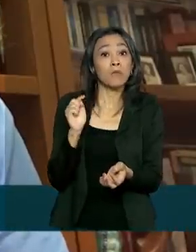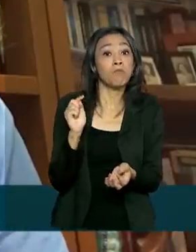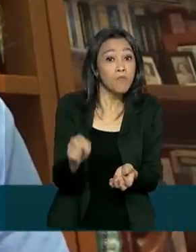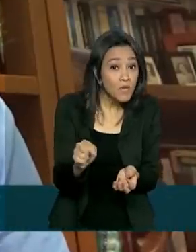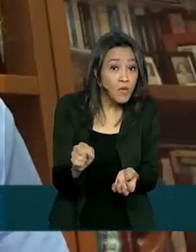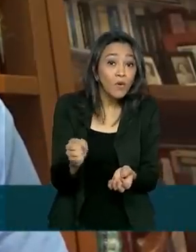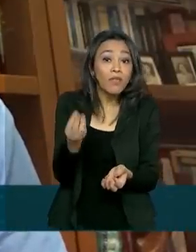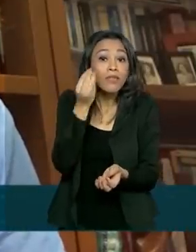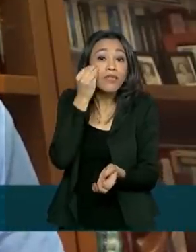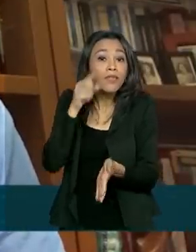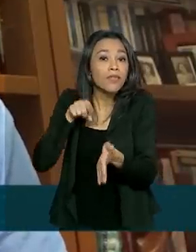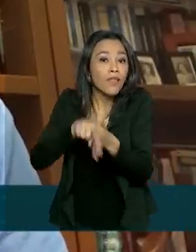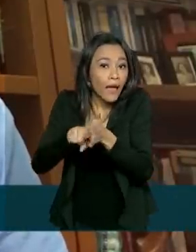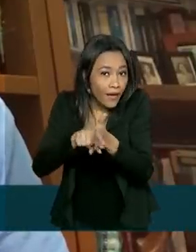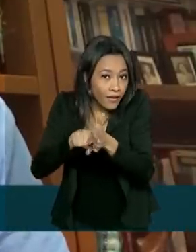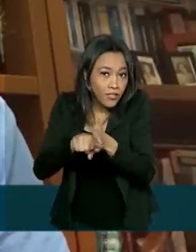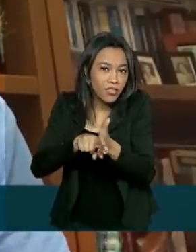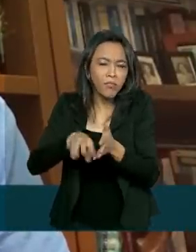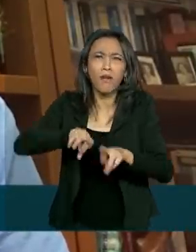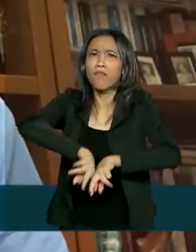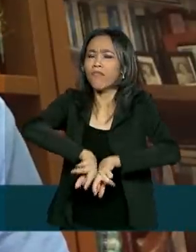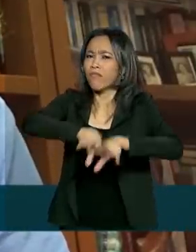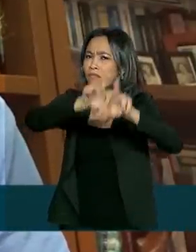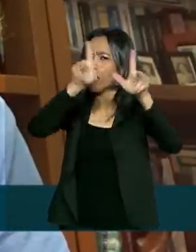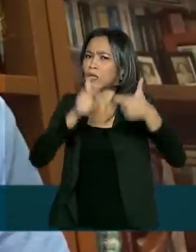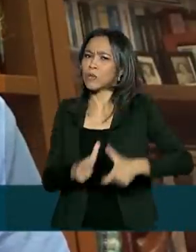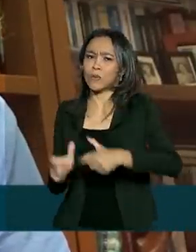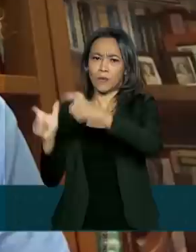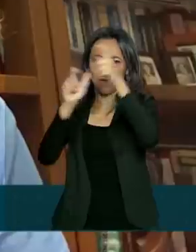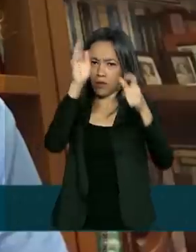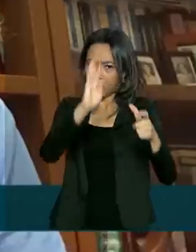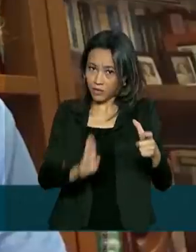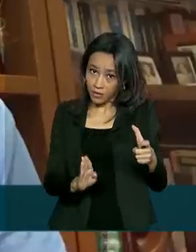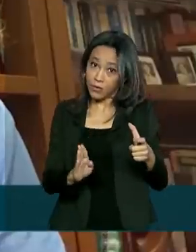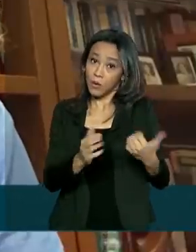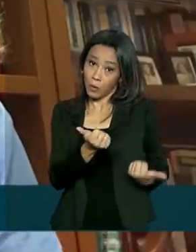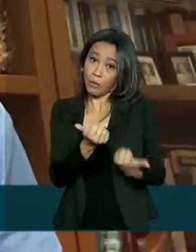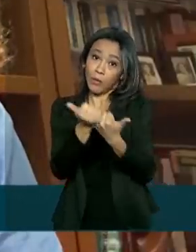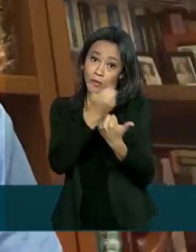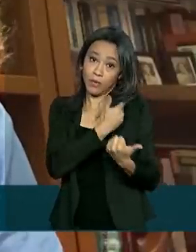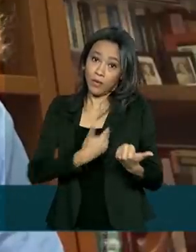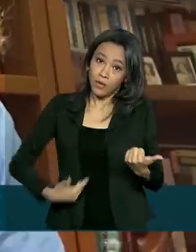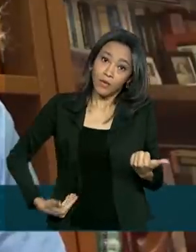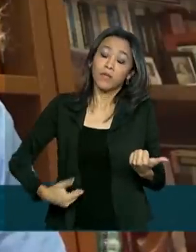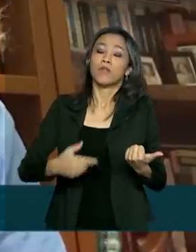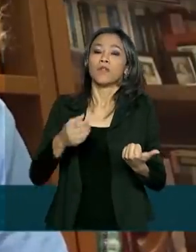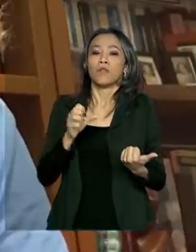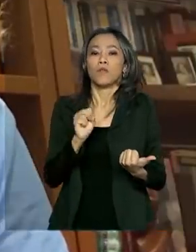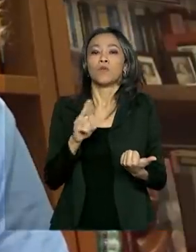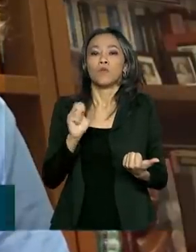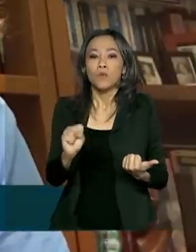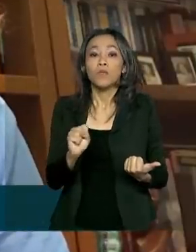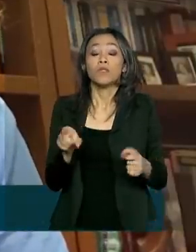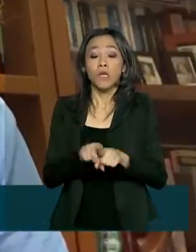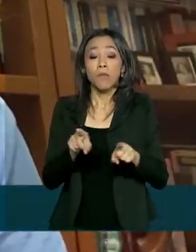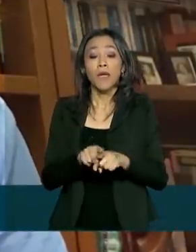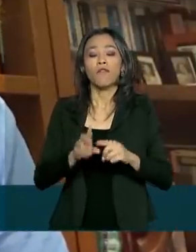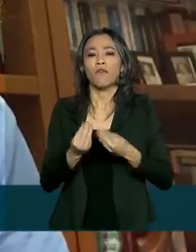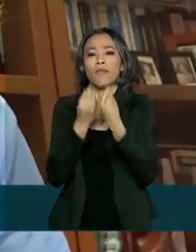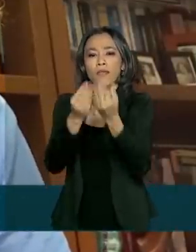-PCR para diversas regiões do Brasil, por meio do SUS. Foram entregues também em hospitais e centros de saúde